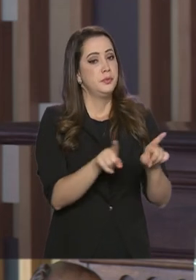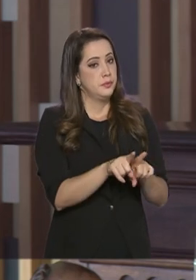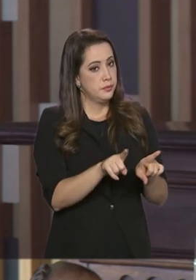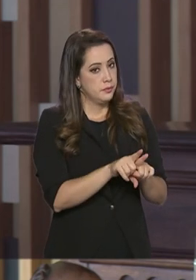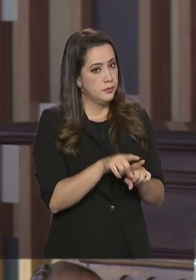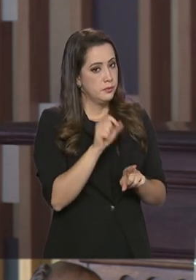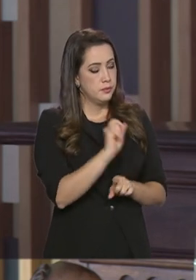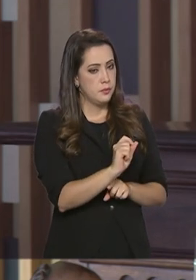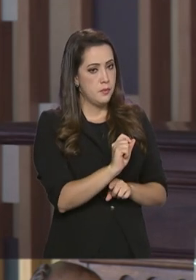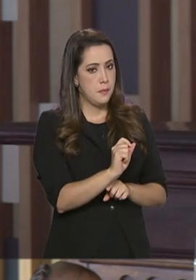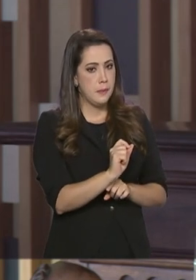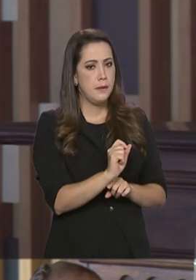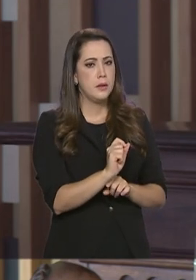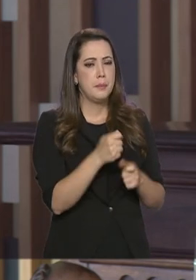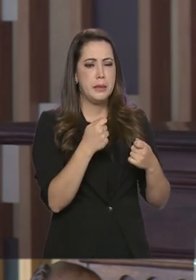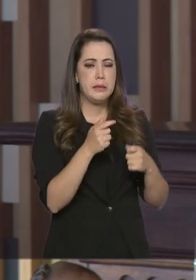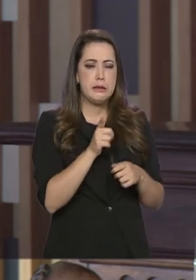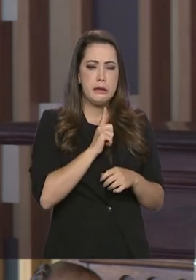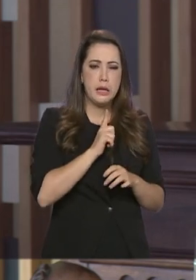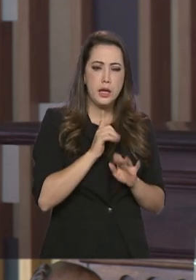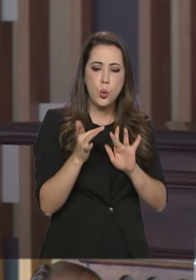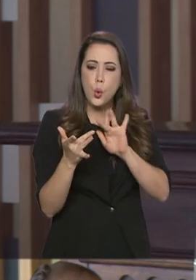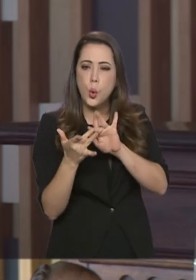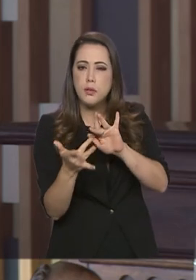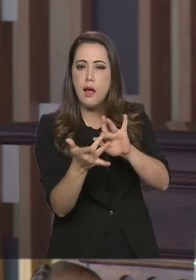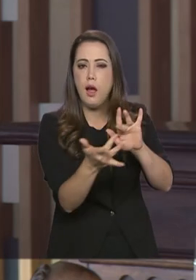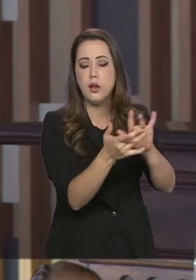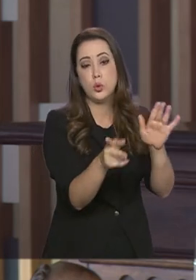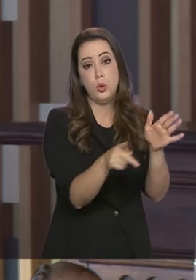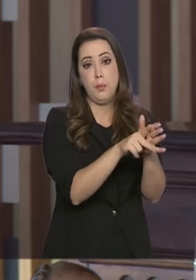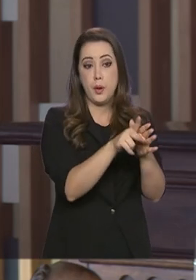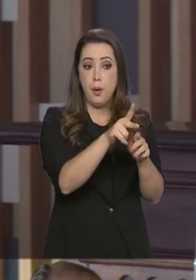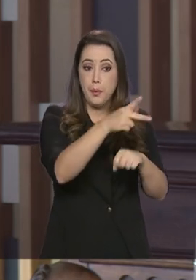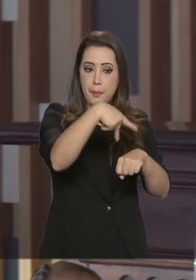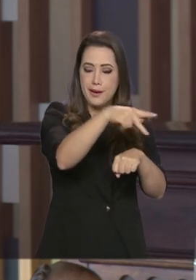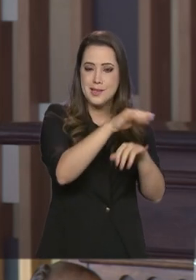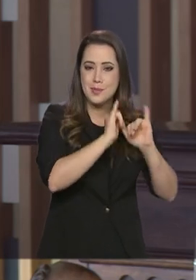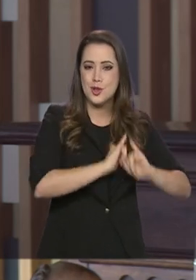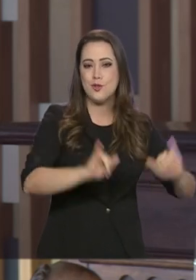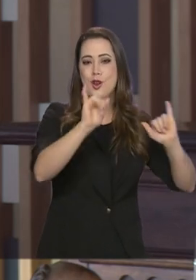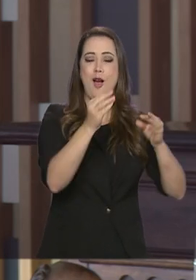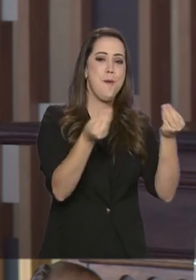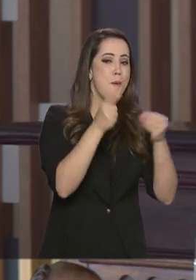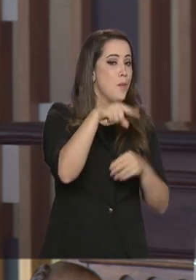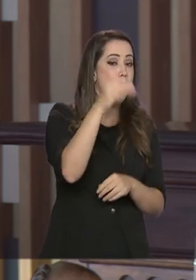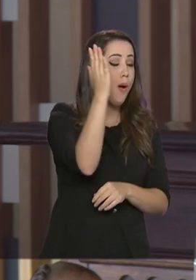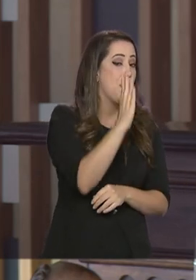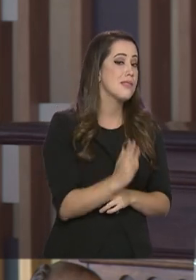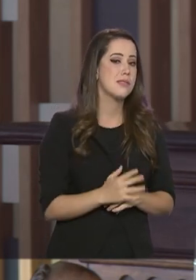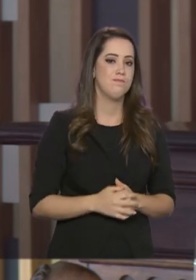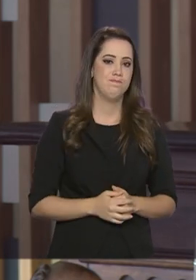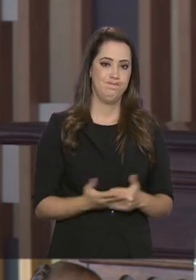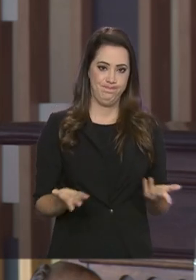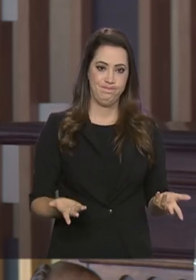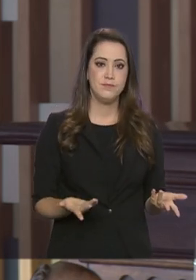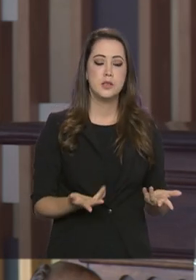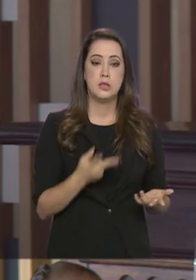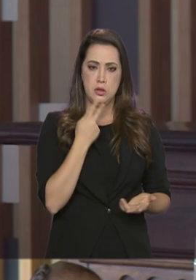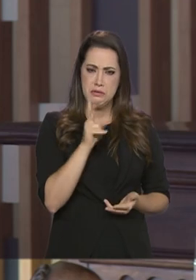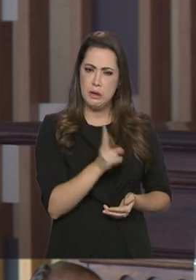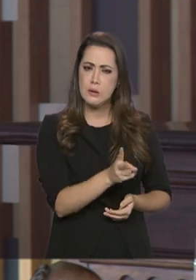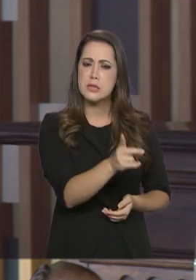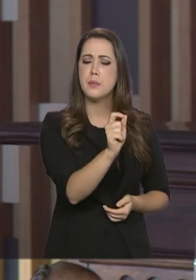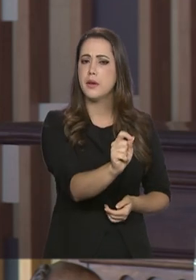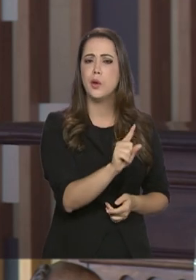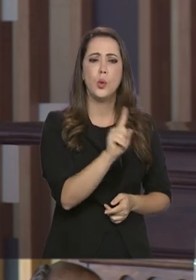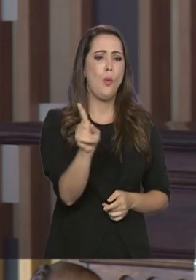E que tenham os contatos para essa questão da divulgação, Da apresentação. E isso eu digo muito. Quer dizer, não é